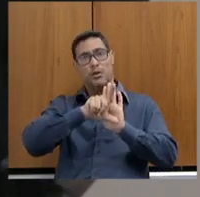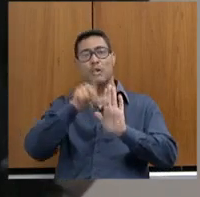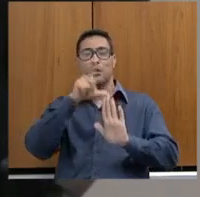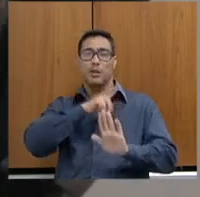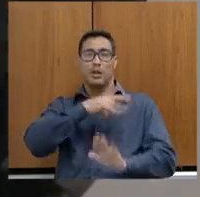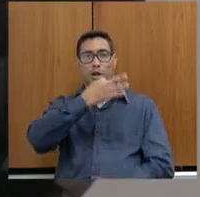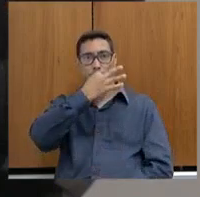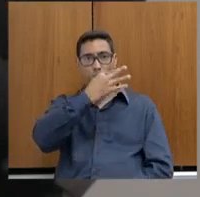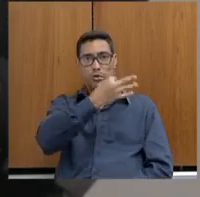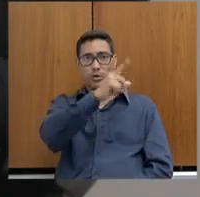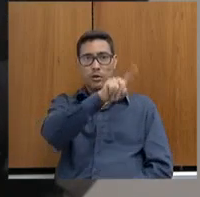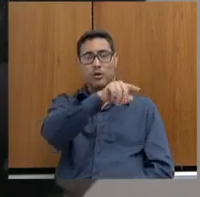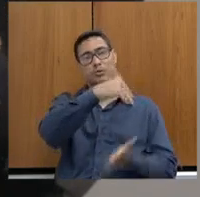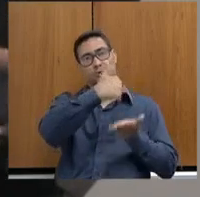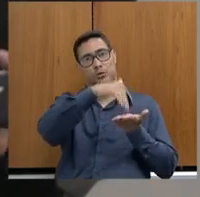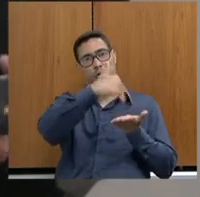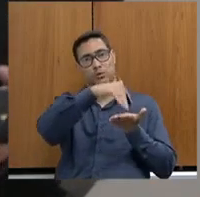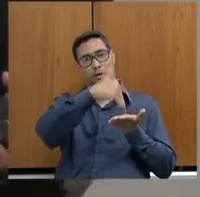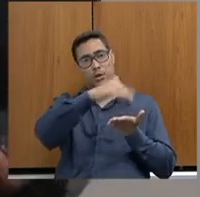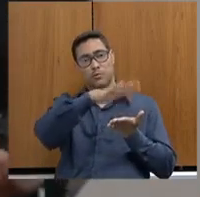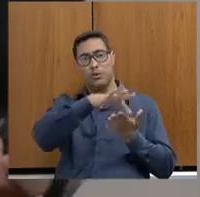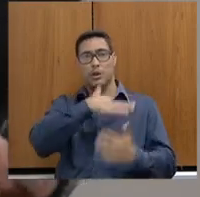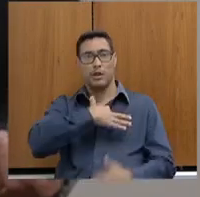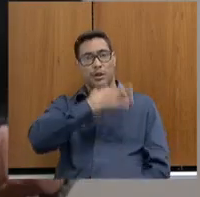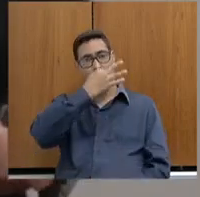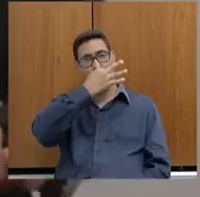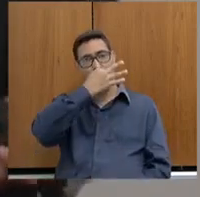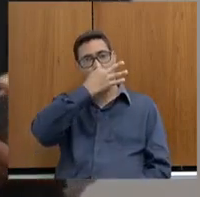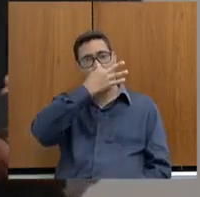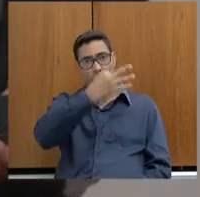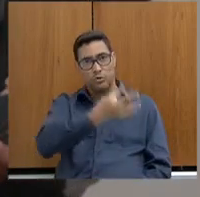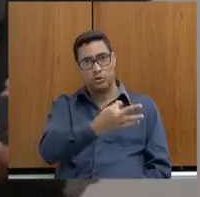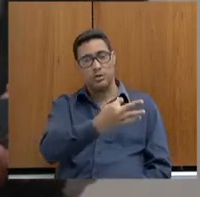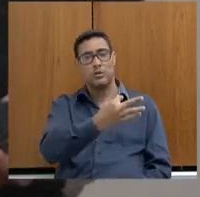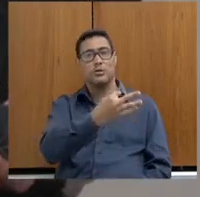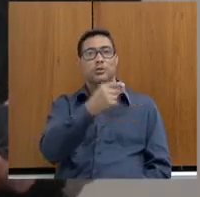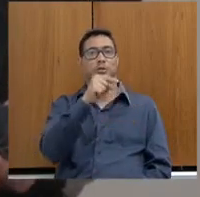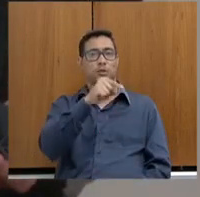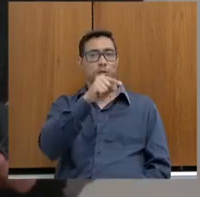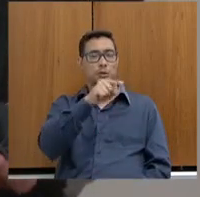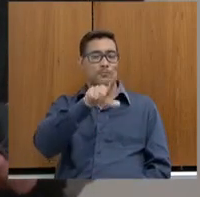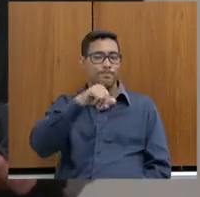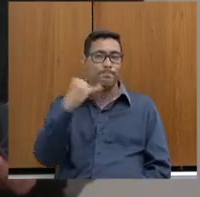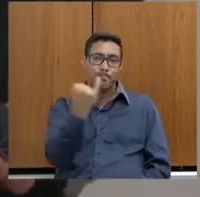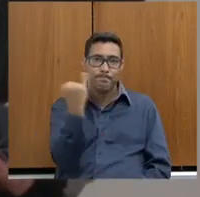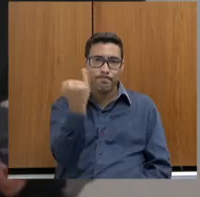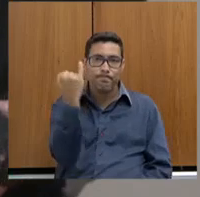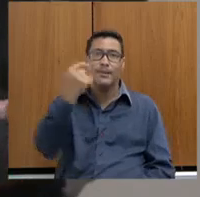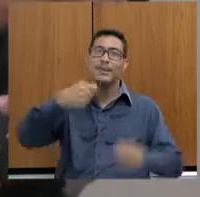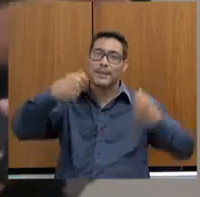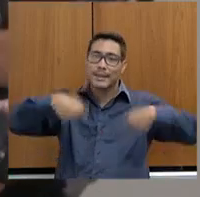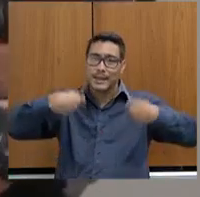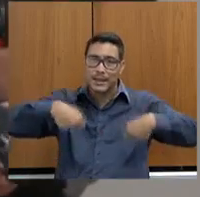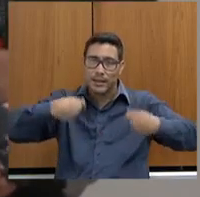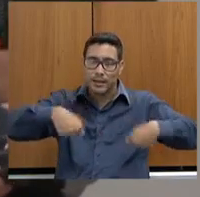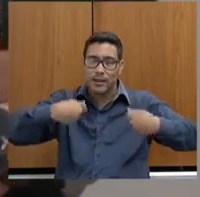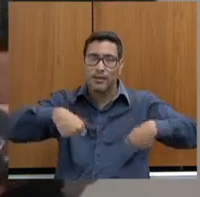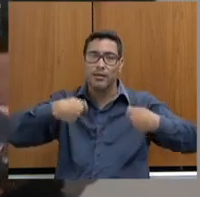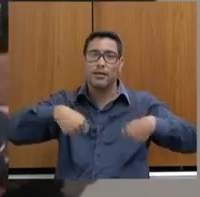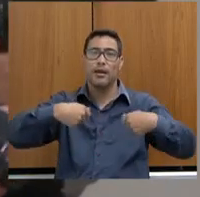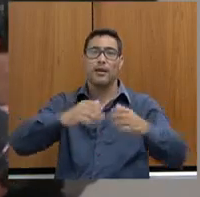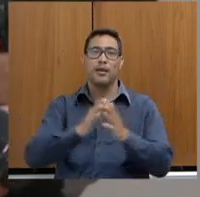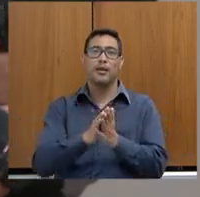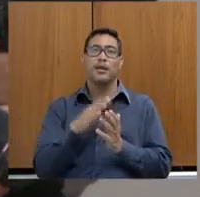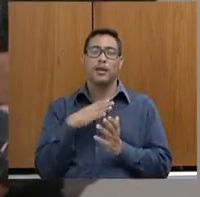sugestão do secretário, porque realmente é uma sugestão muito necessária, muito acertada, para que gente